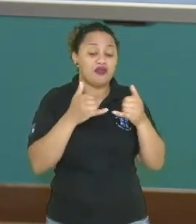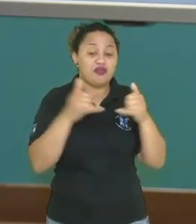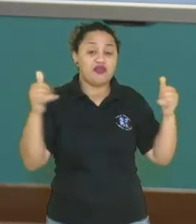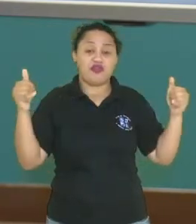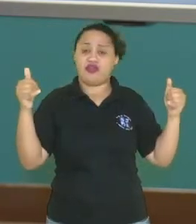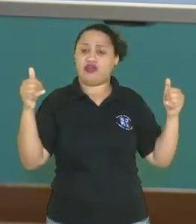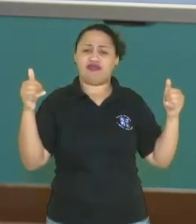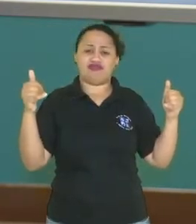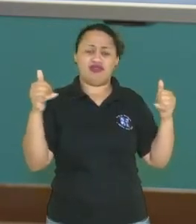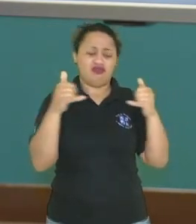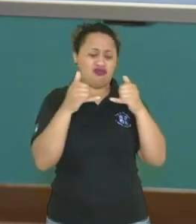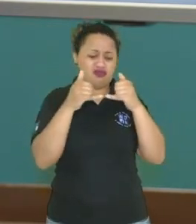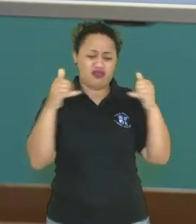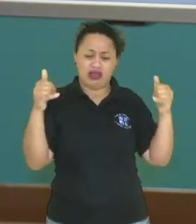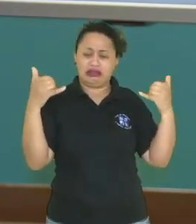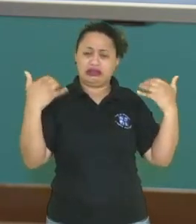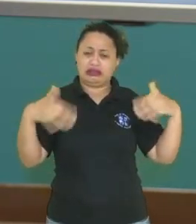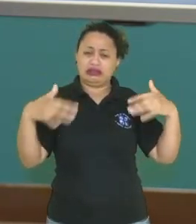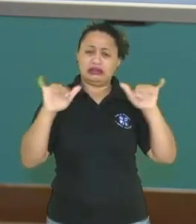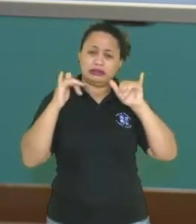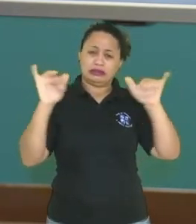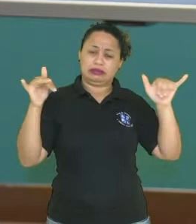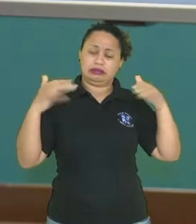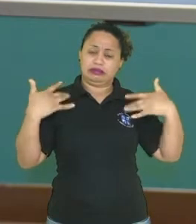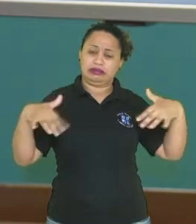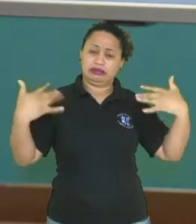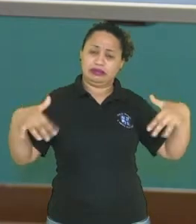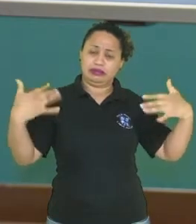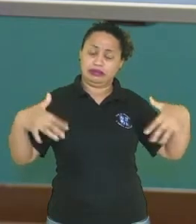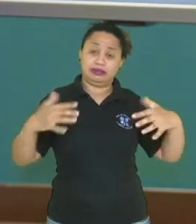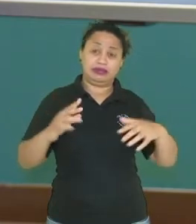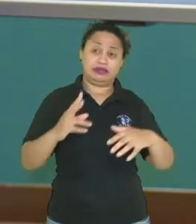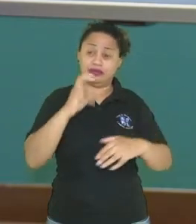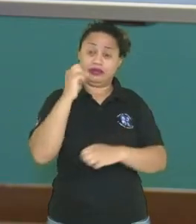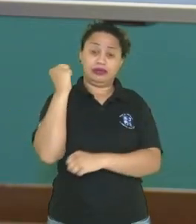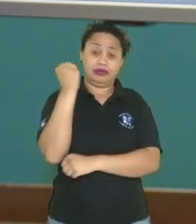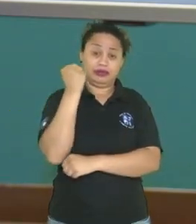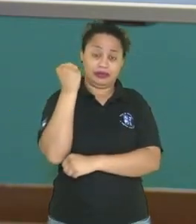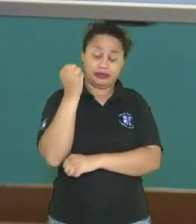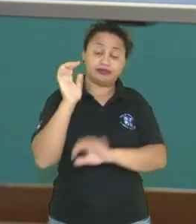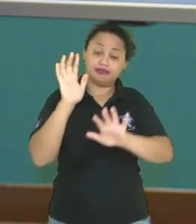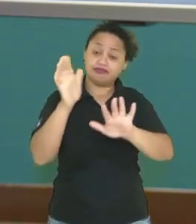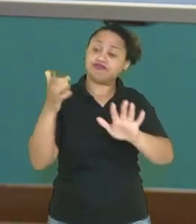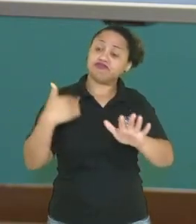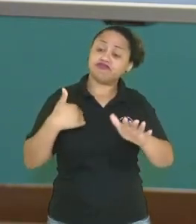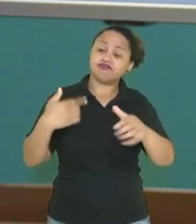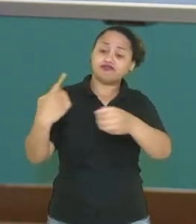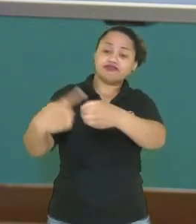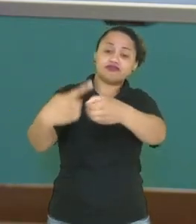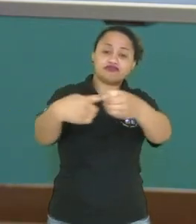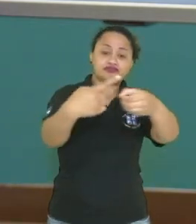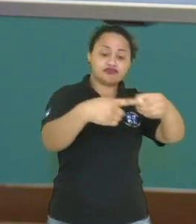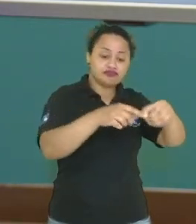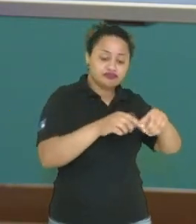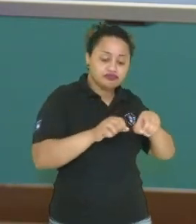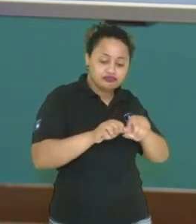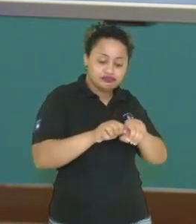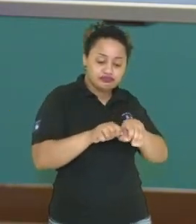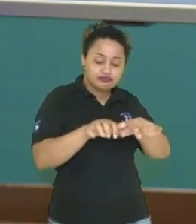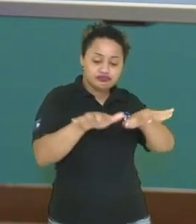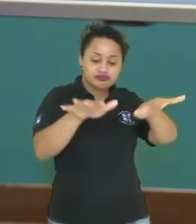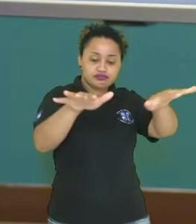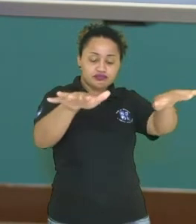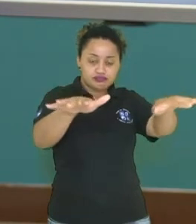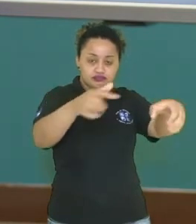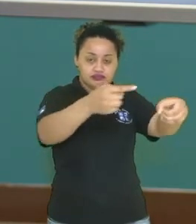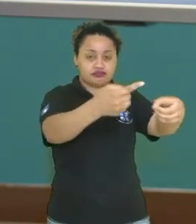de altíssima tensão, voltagem altíssima. Muito bem, chegando até as cidades, né, ela é distribuída para